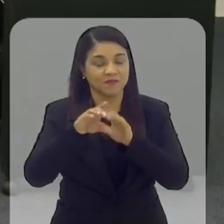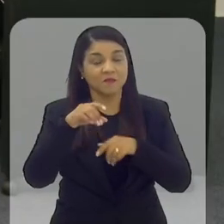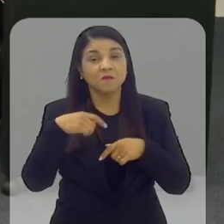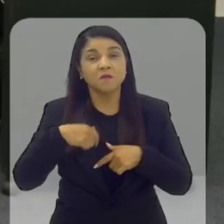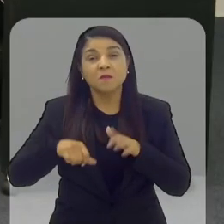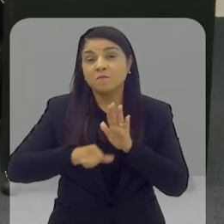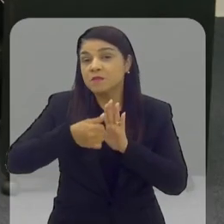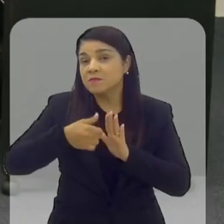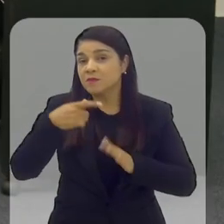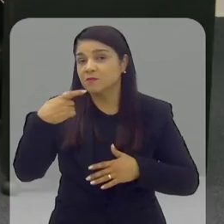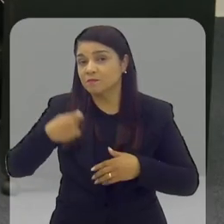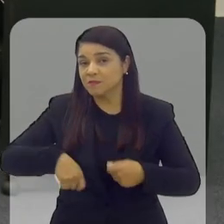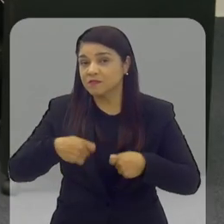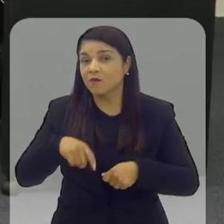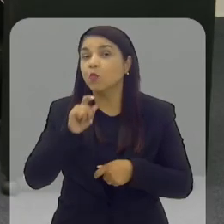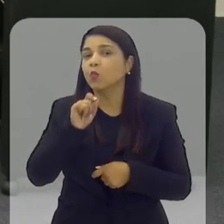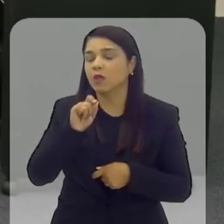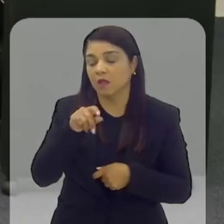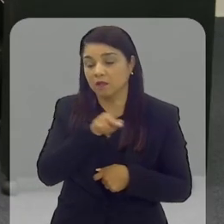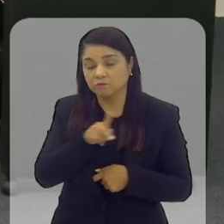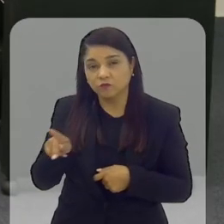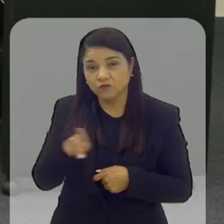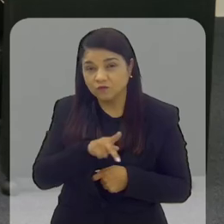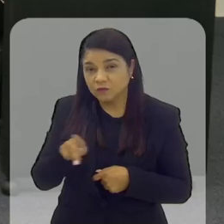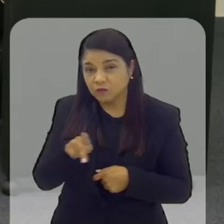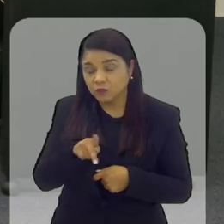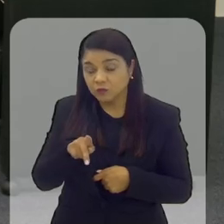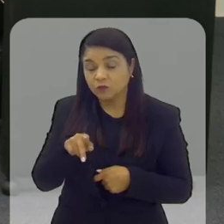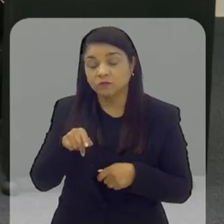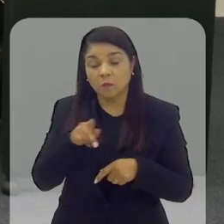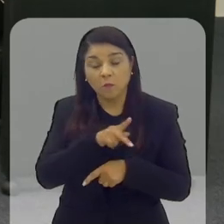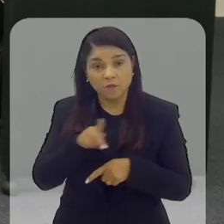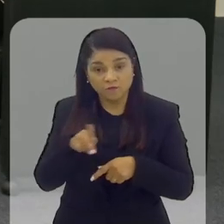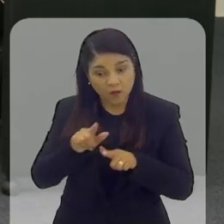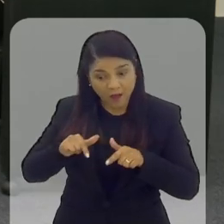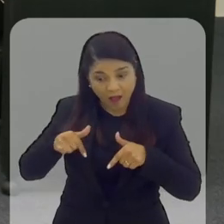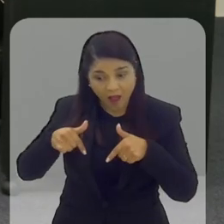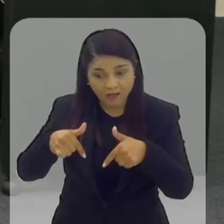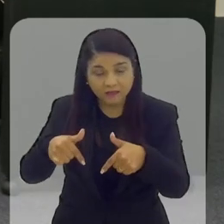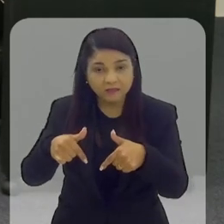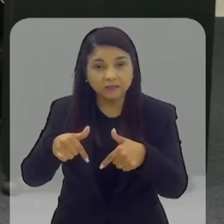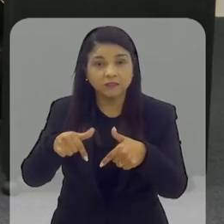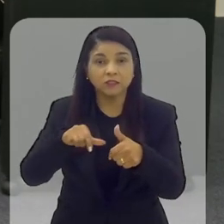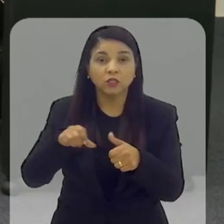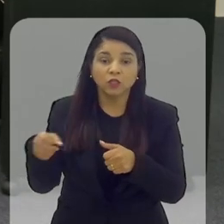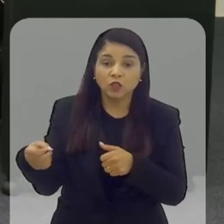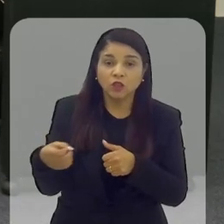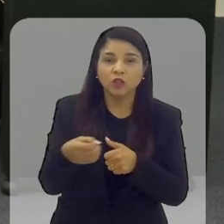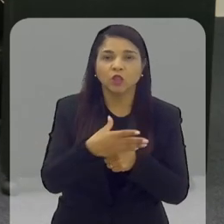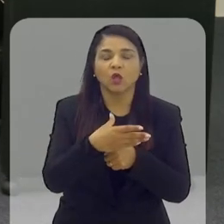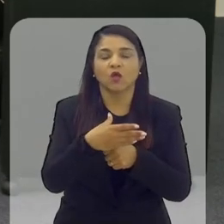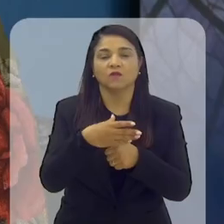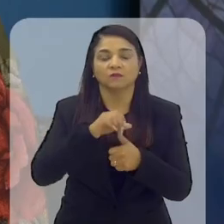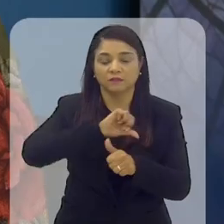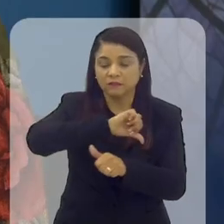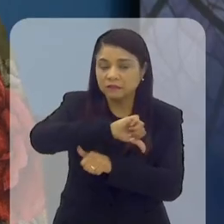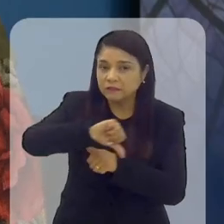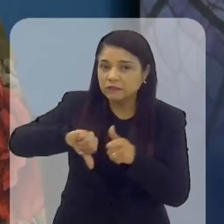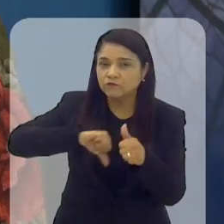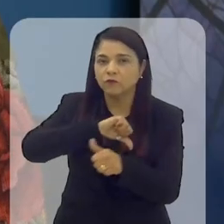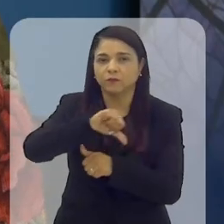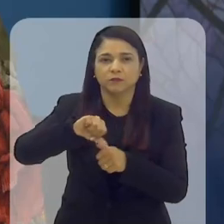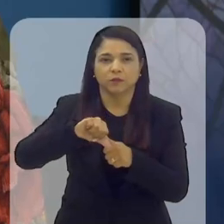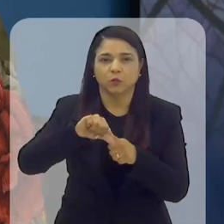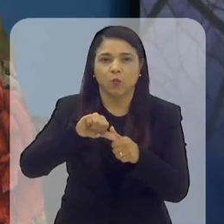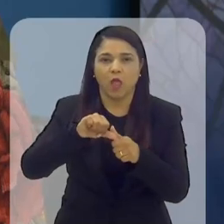precisava de professores. E esses professores precisavam agir dentro dessa nova lógica de